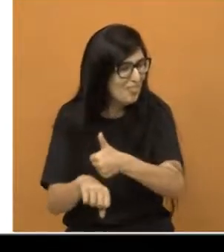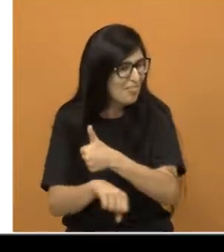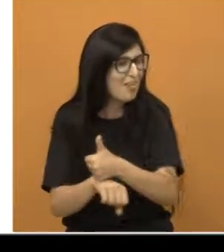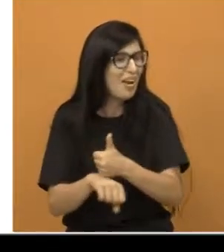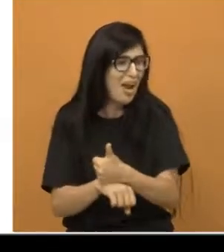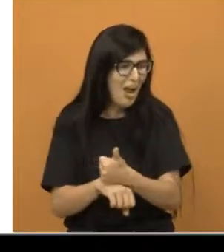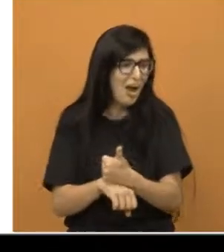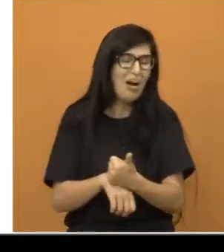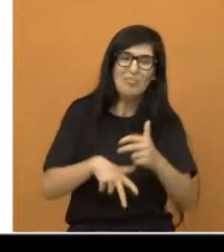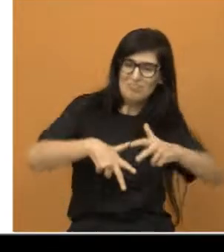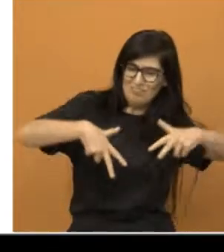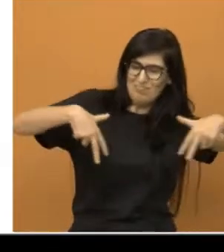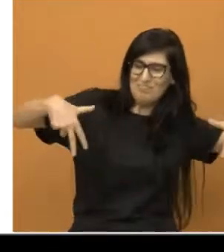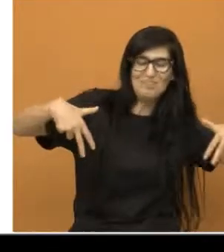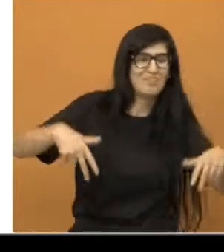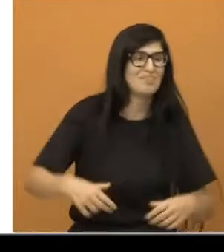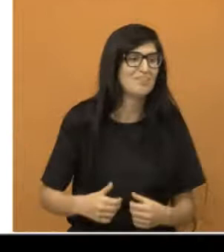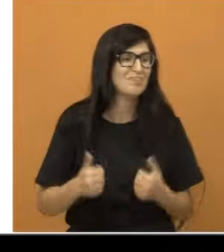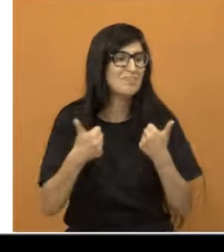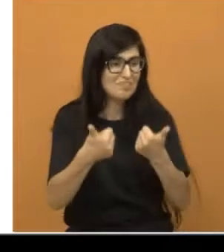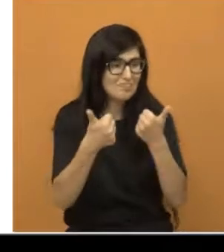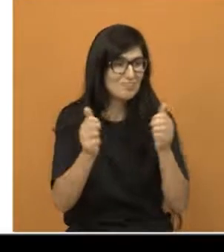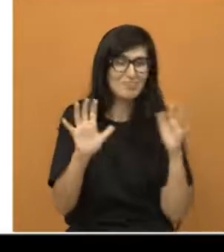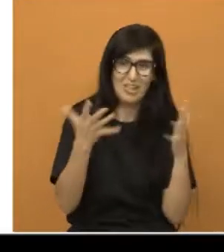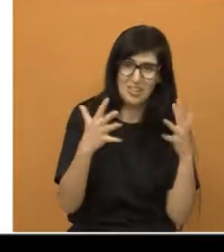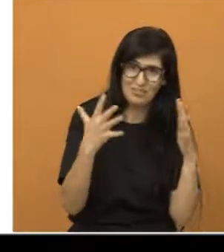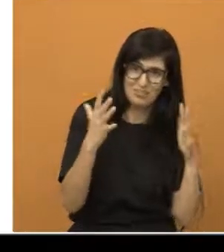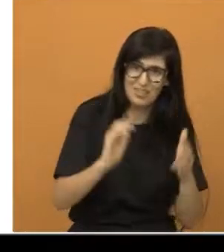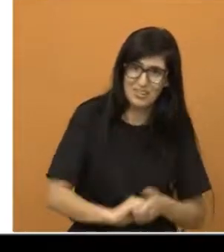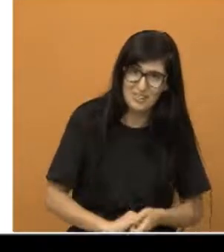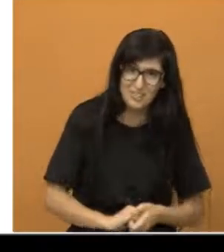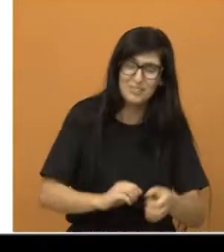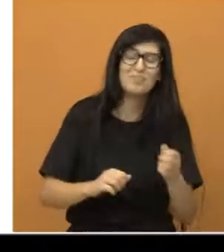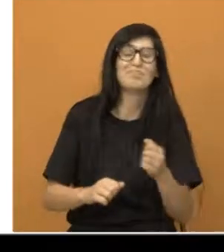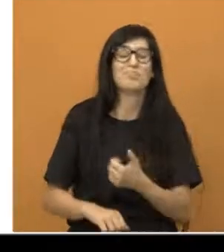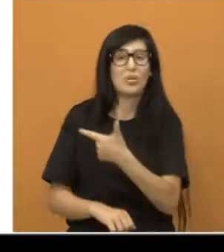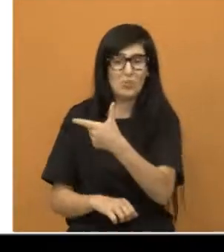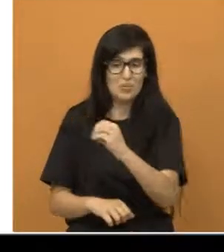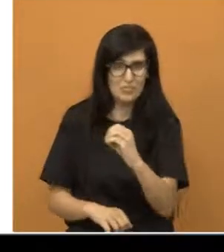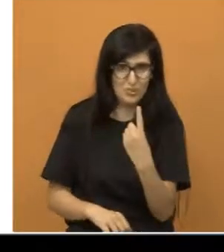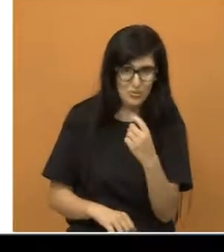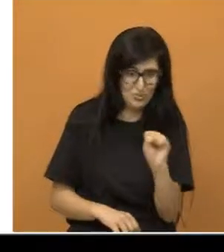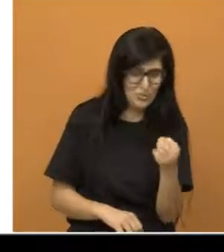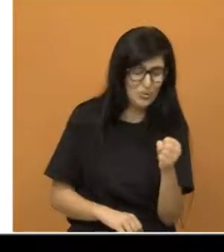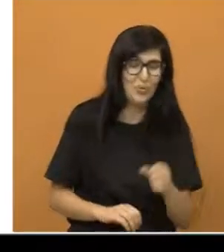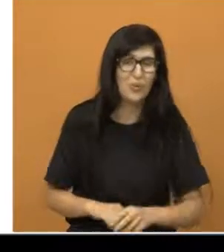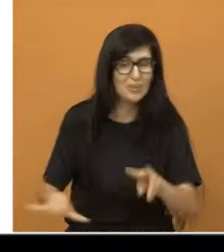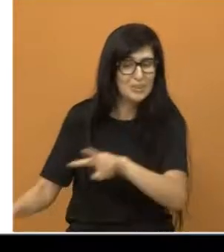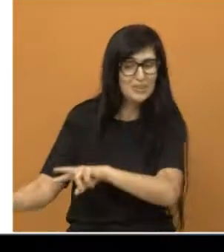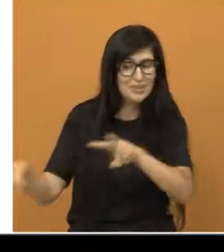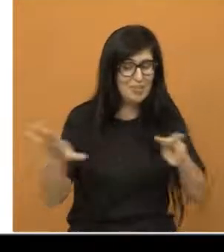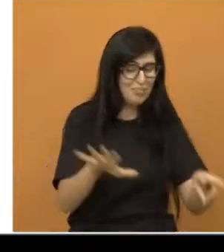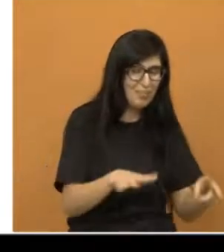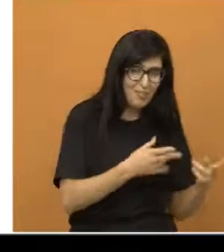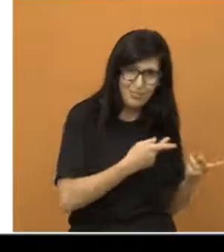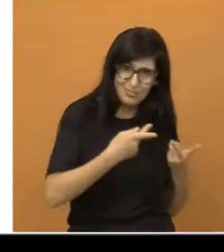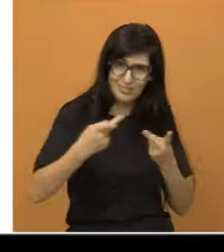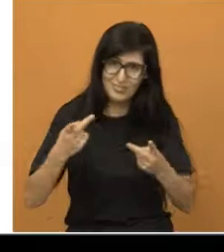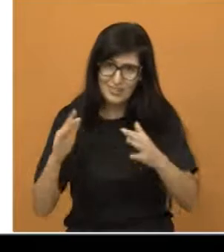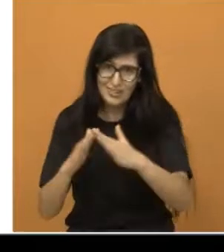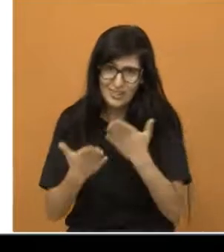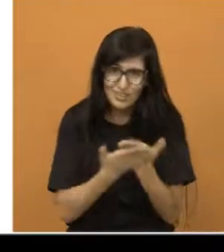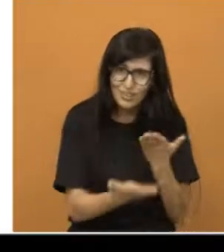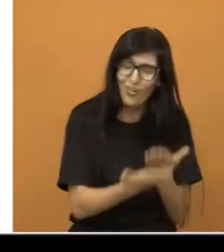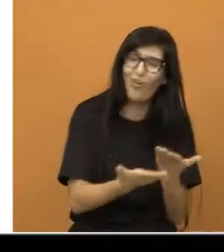que a gente fizesse a lei, e eles foram protagonistas de 2018, em fazer a semana nas escolas, na